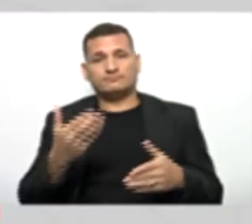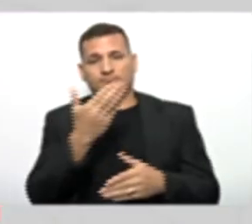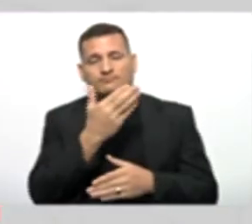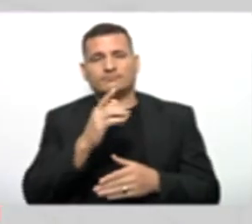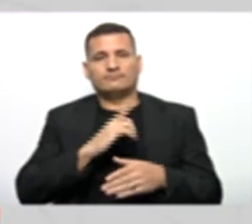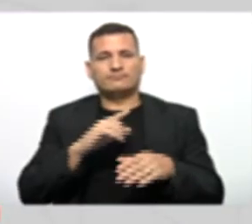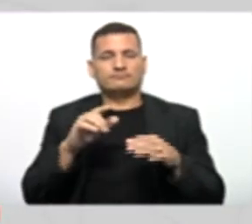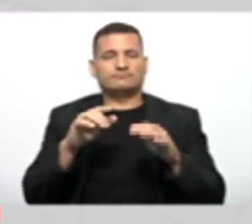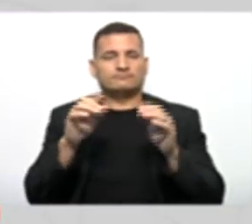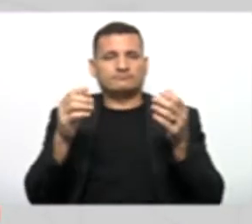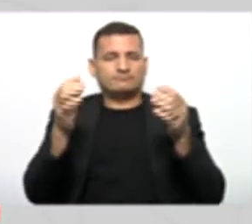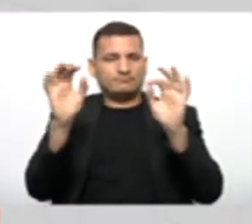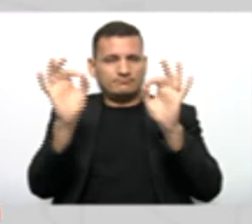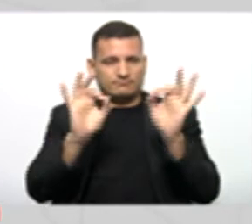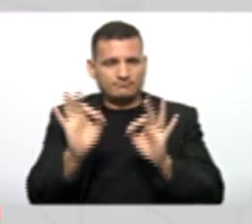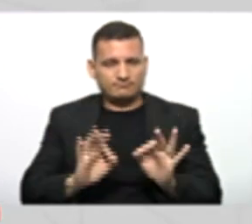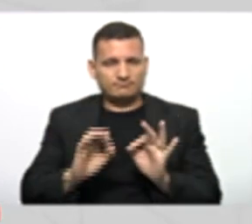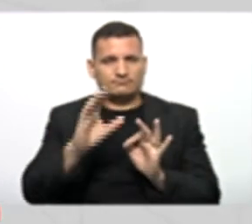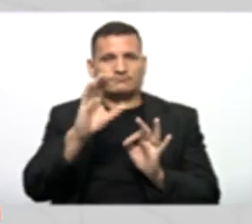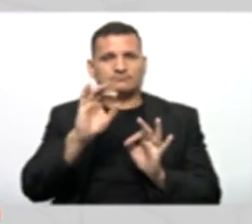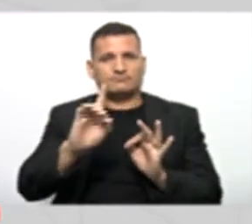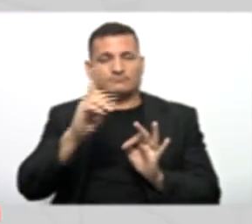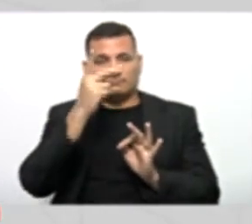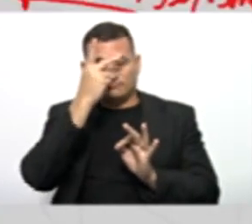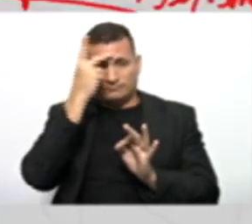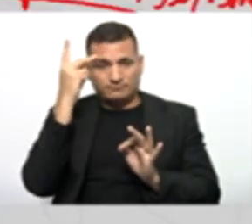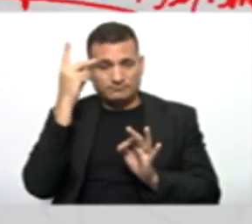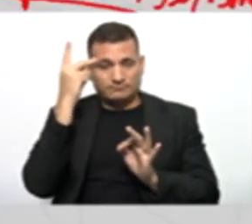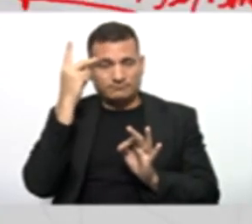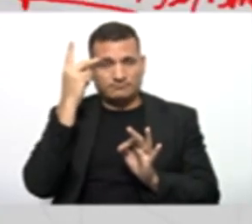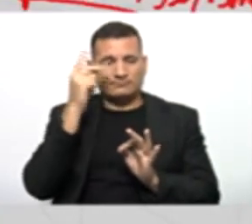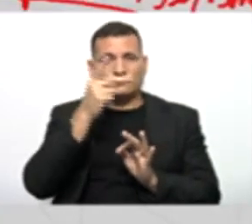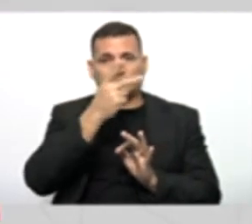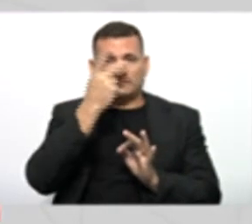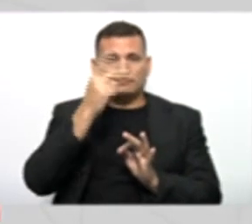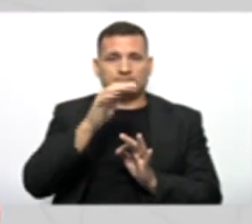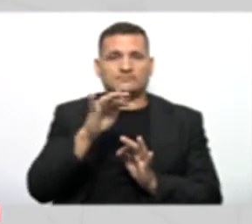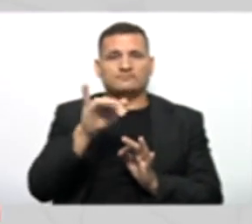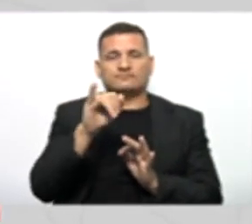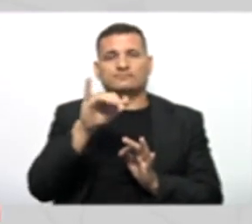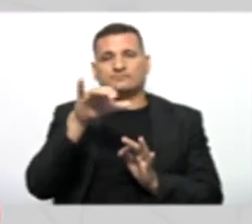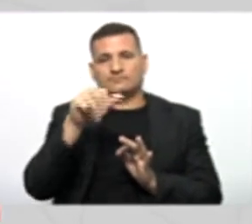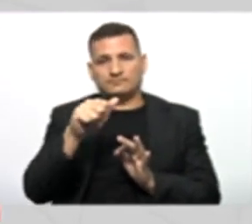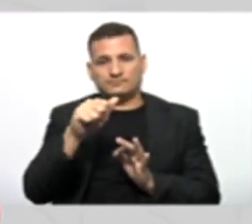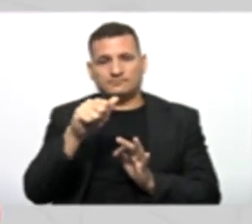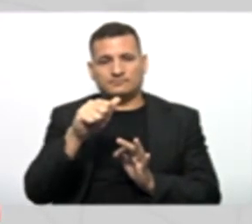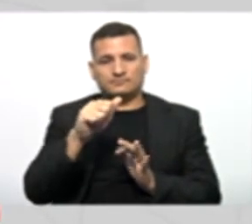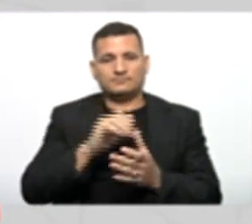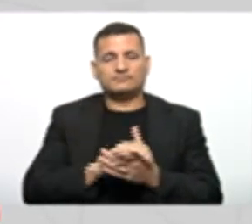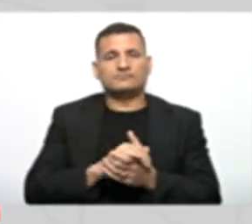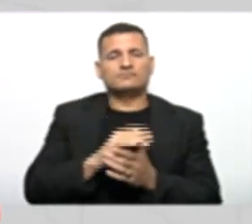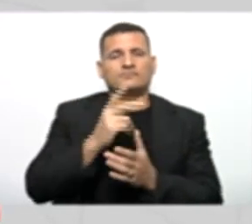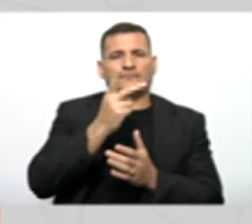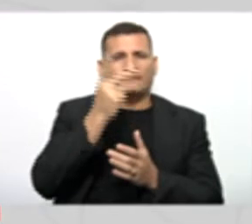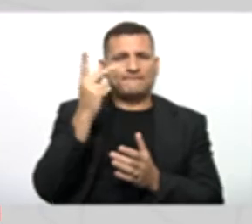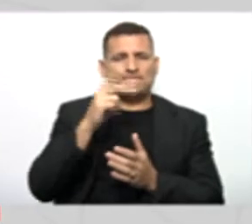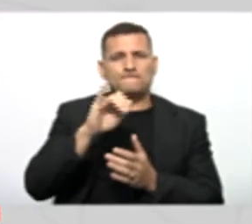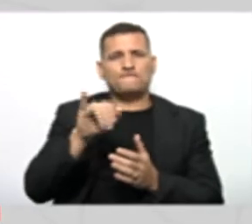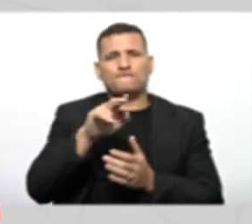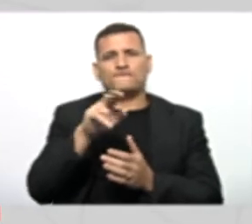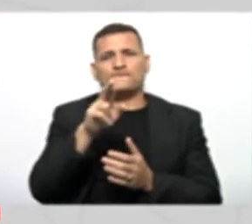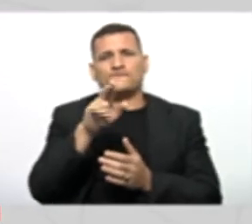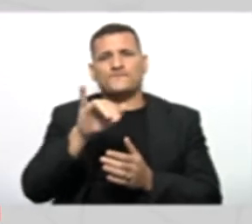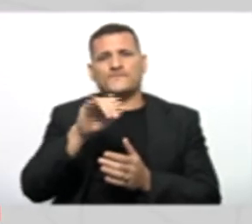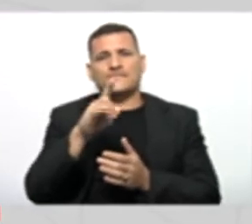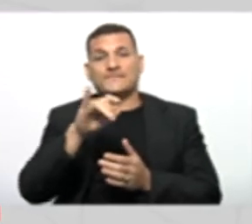classe pessoa O código Da classe pessoa Física E o código Da classe Pessoa Jurídica Volto a